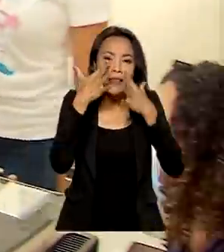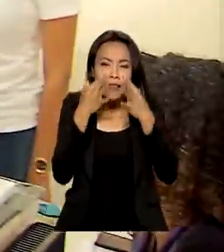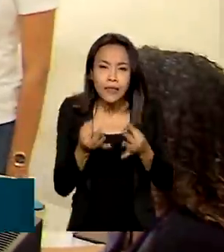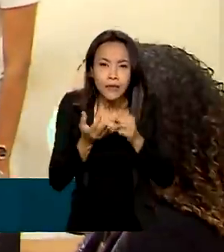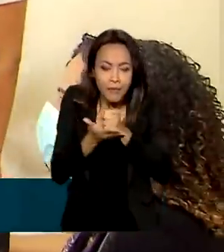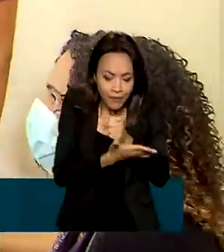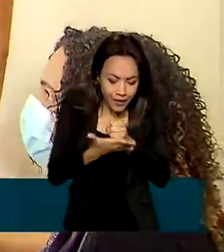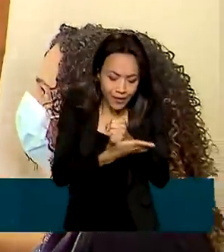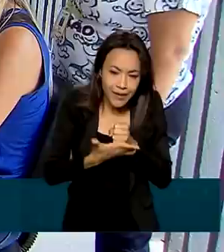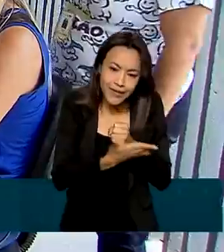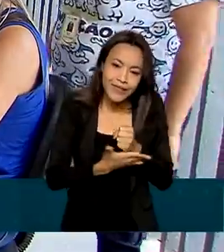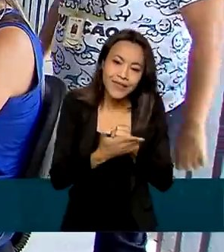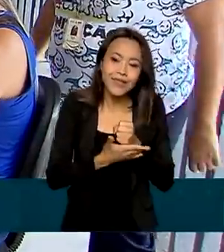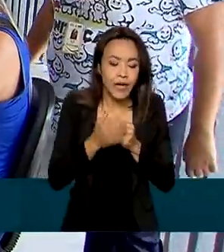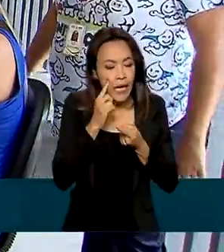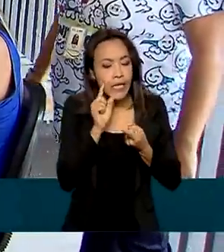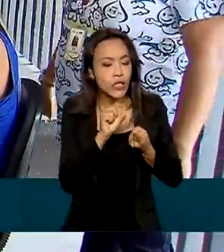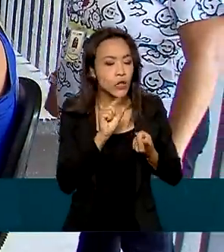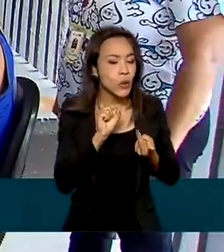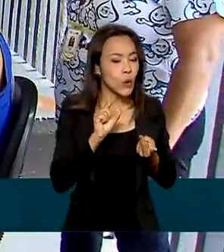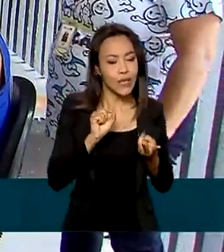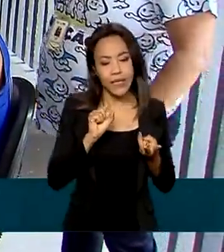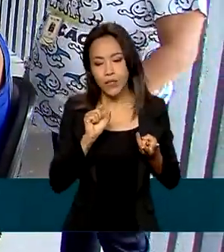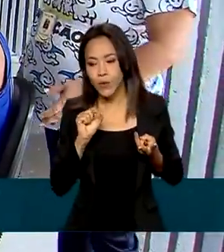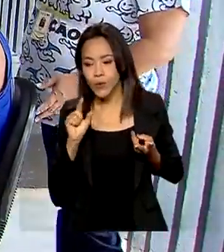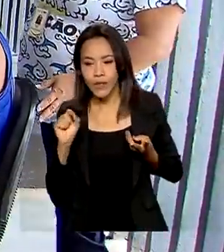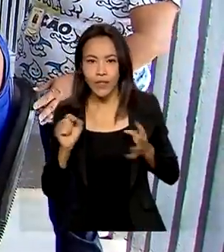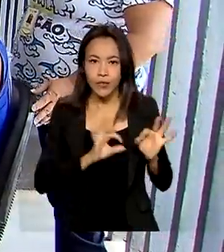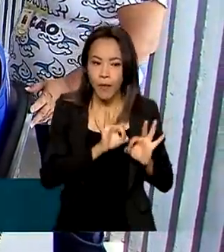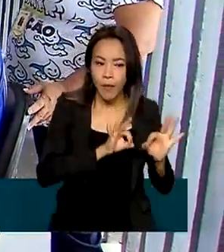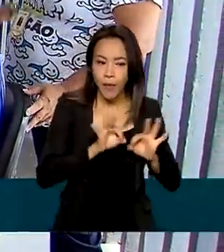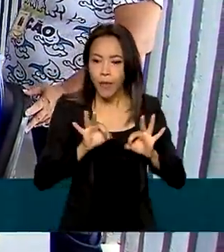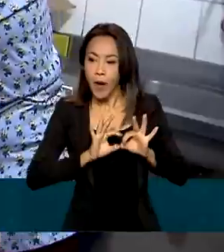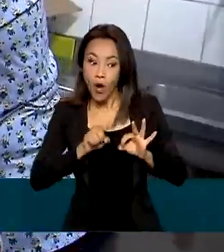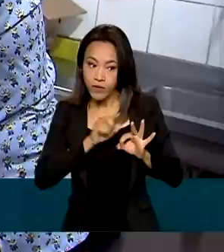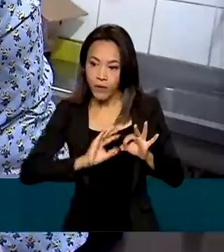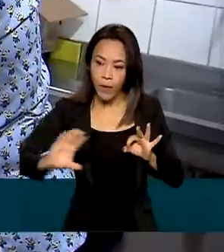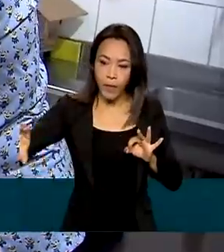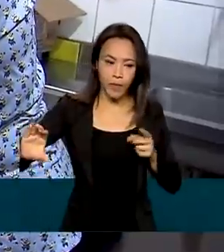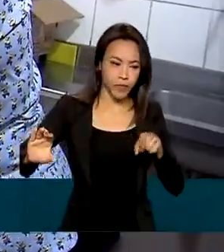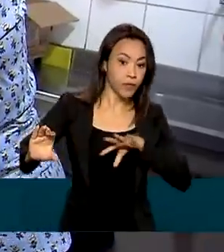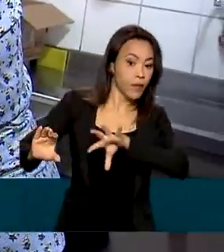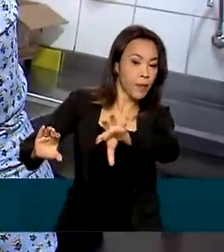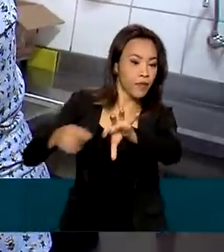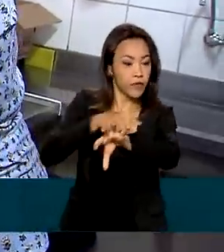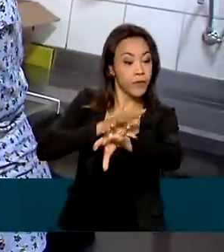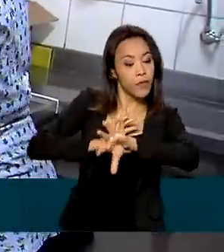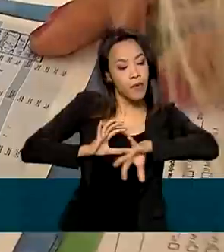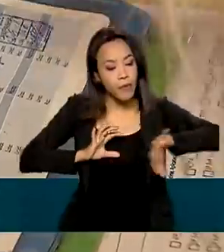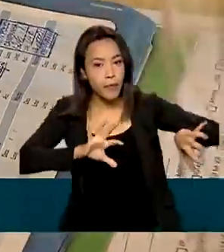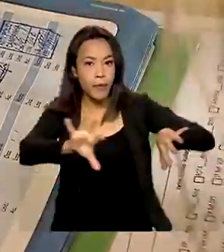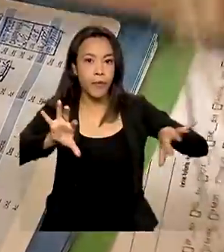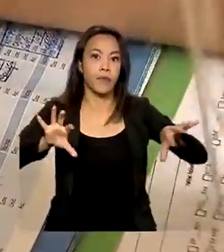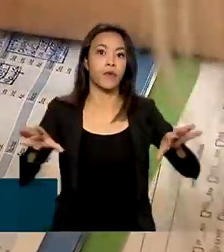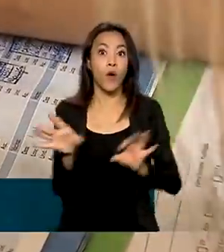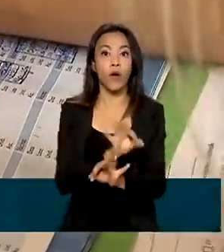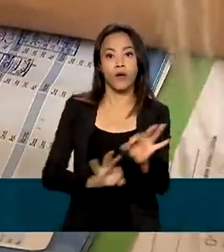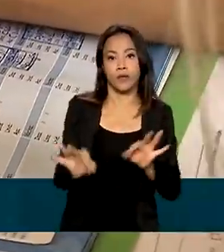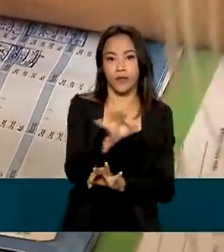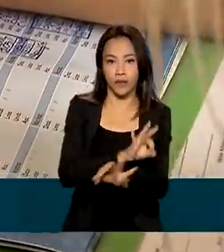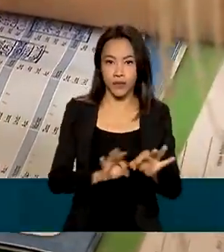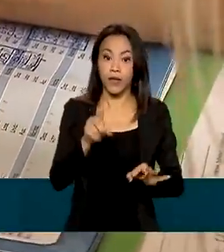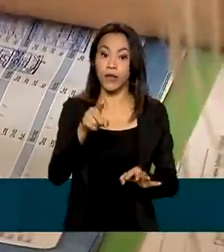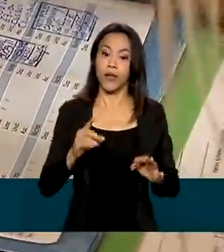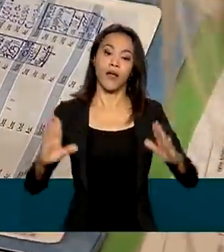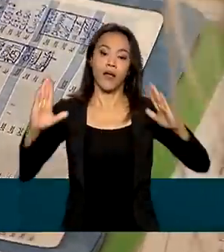funciona como um filtro para organizar o fluxo dos serviços no setor. Fazem parte dela, por exemplo, as unidades básicas